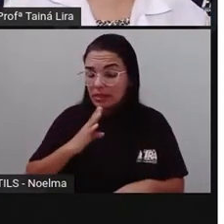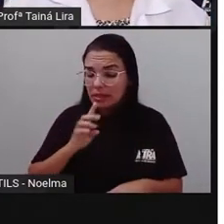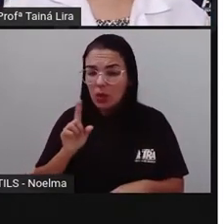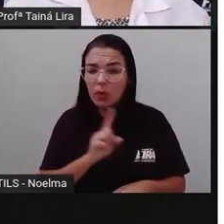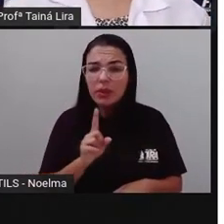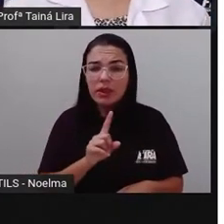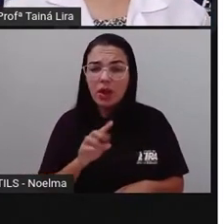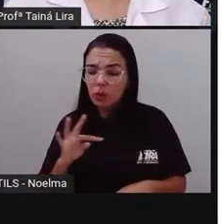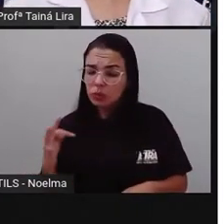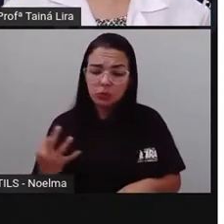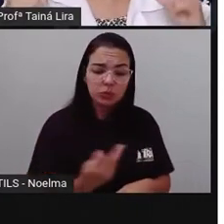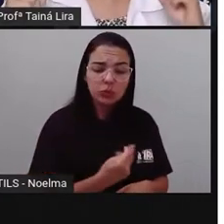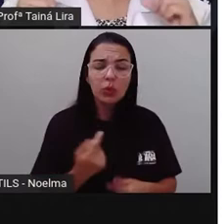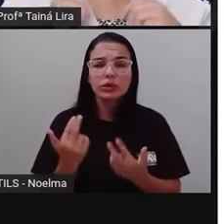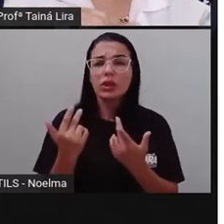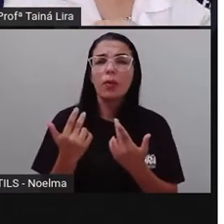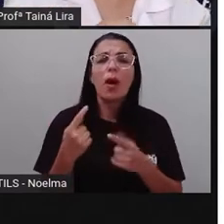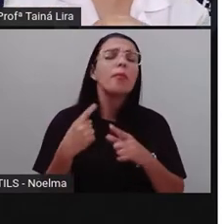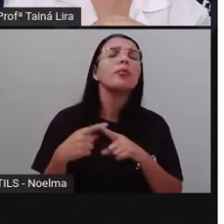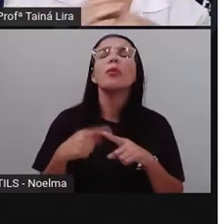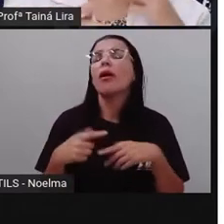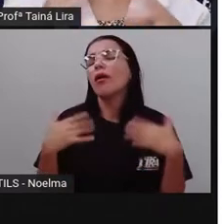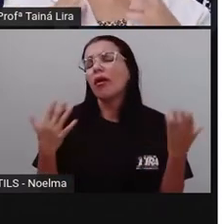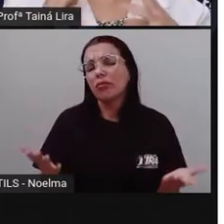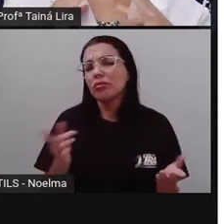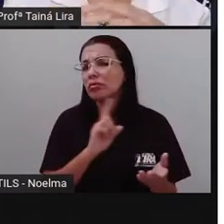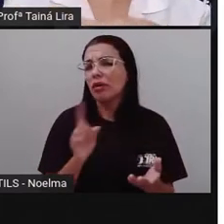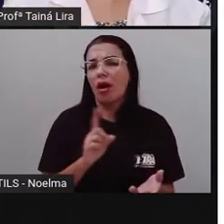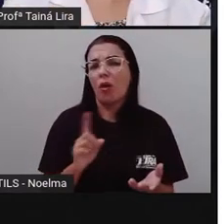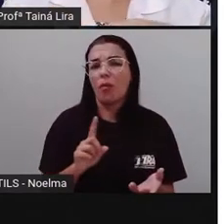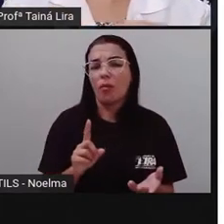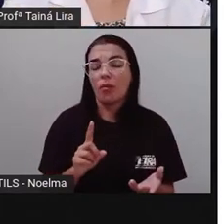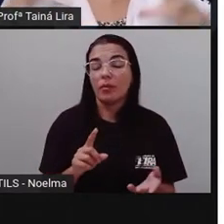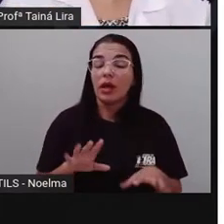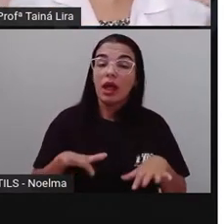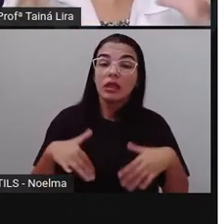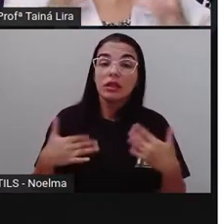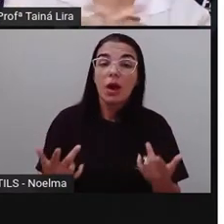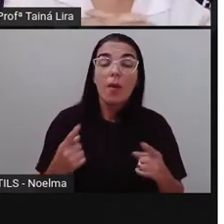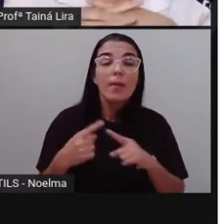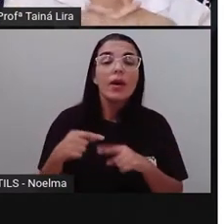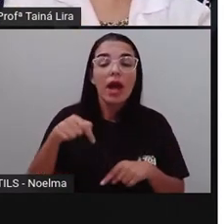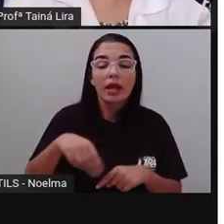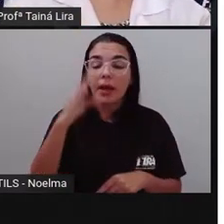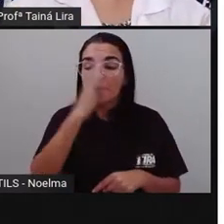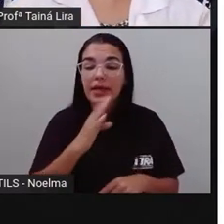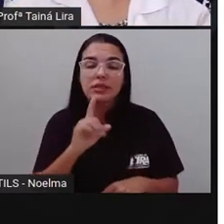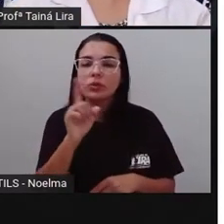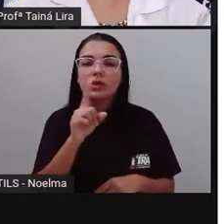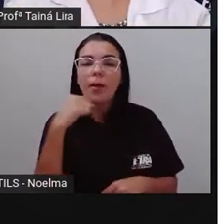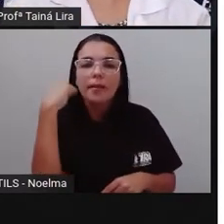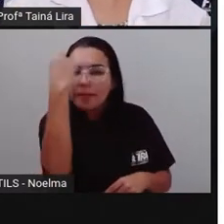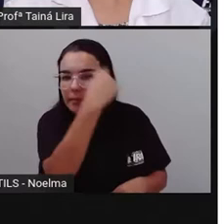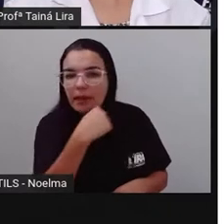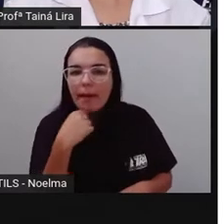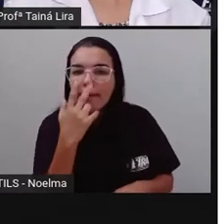Por que será? O é o segundo ano acha? Por que será que nós não somos, assim, todos parecidos aqui no Brasil?